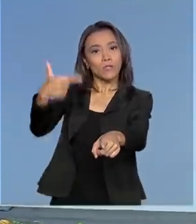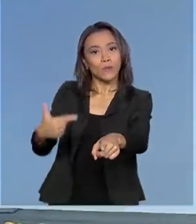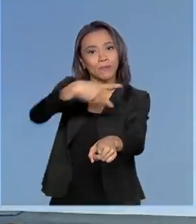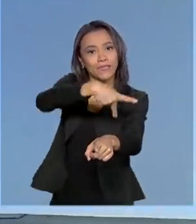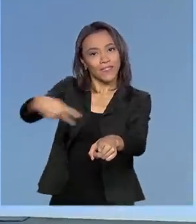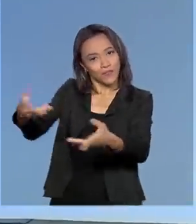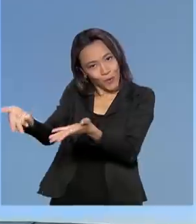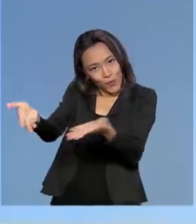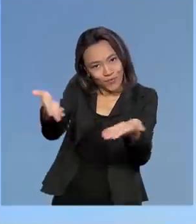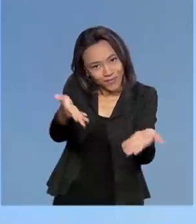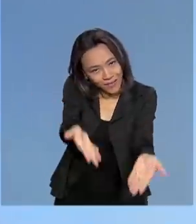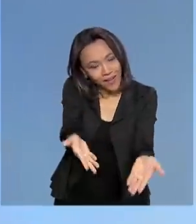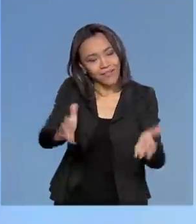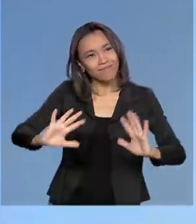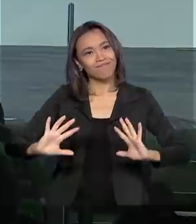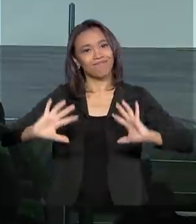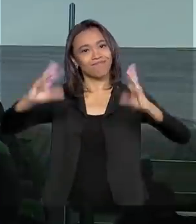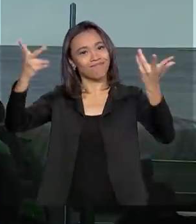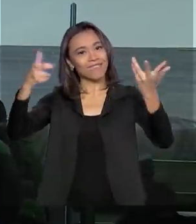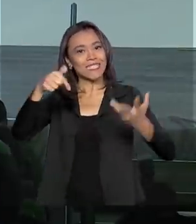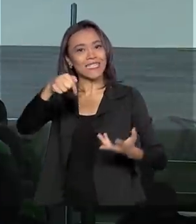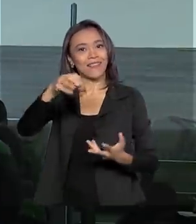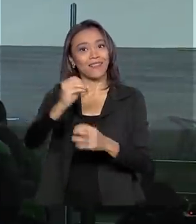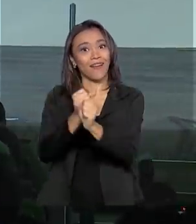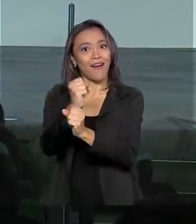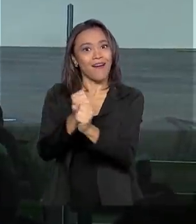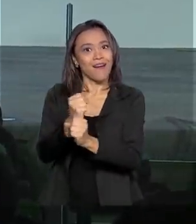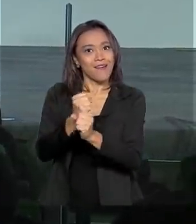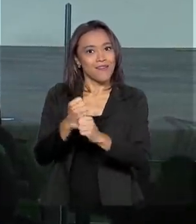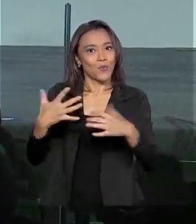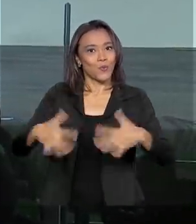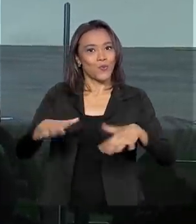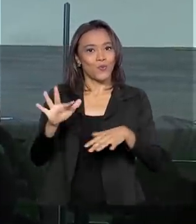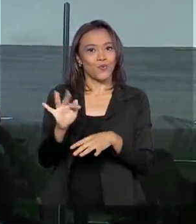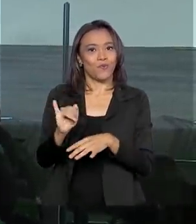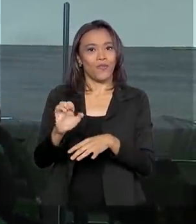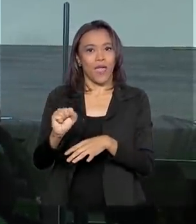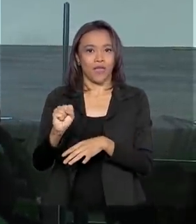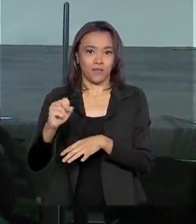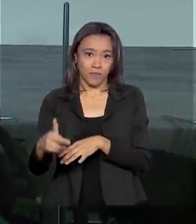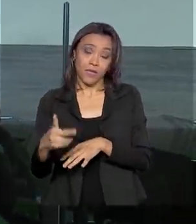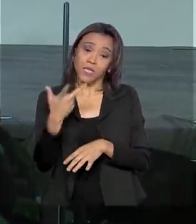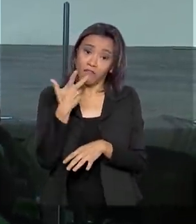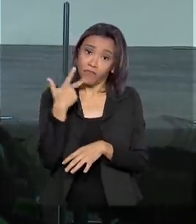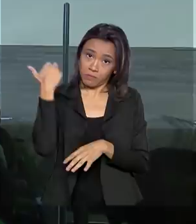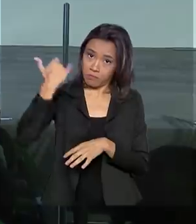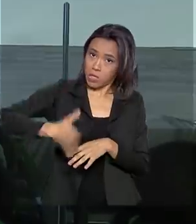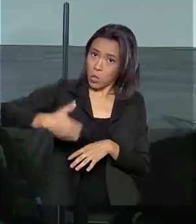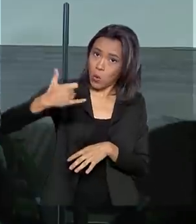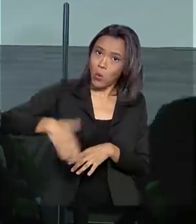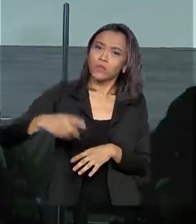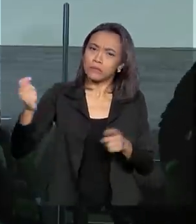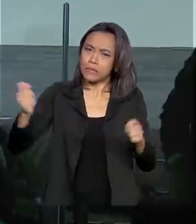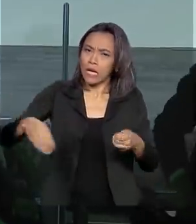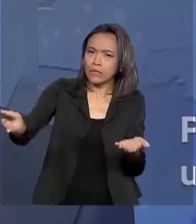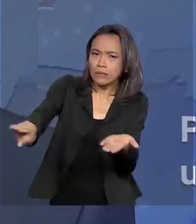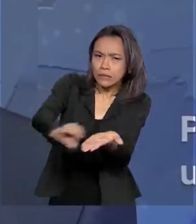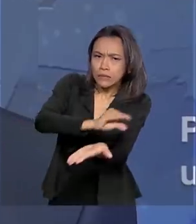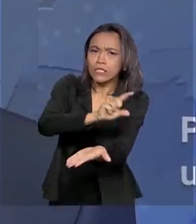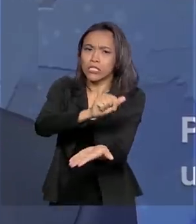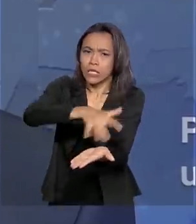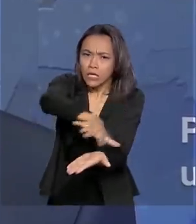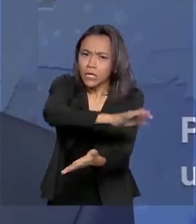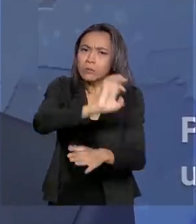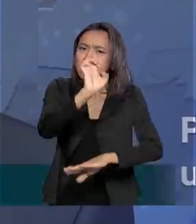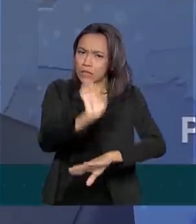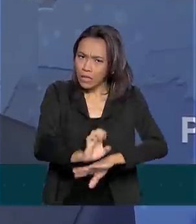comemorações dos 70 anos da Fiesc. Hamilton Mourão falou sobre as possibilidades de investimento em Santa Catarina. Nós